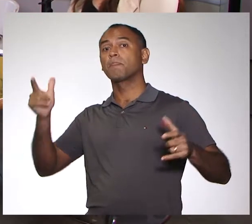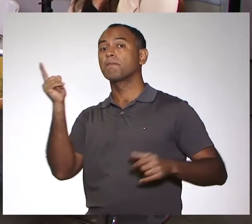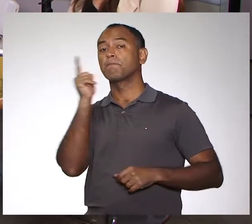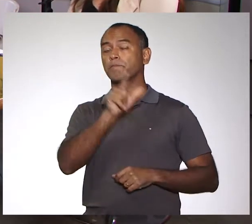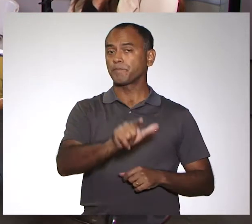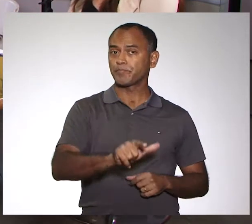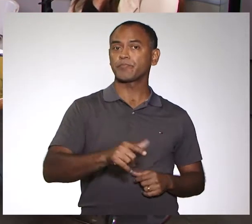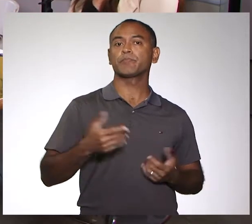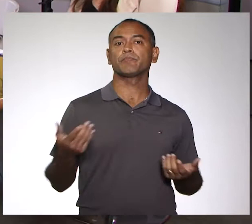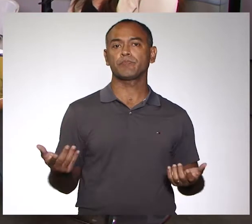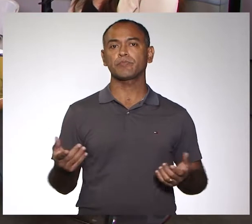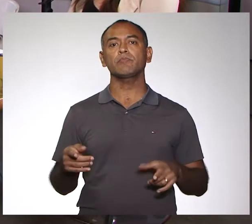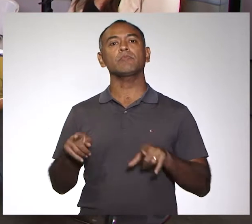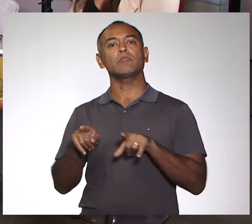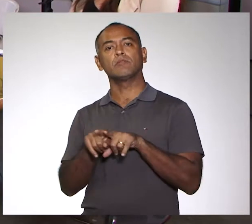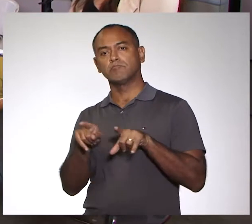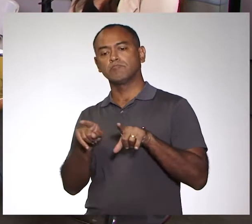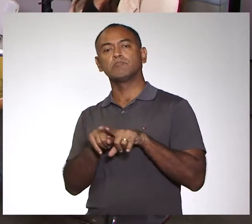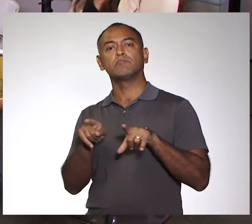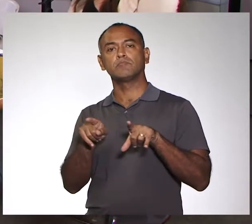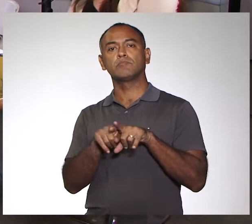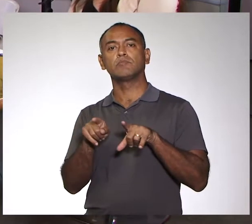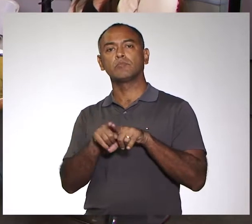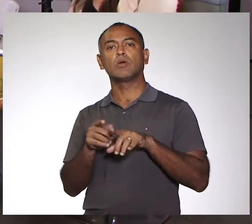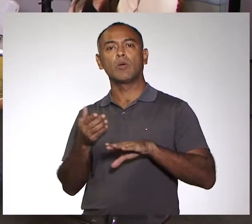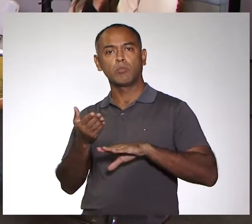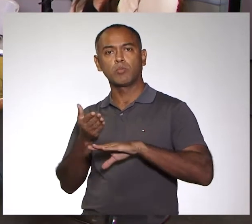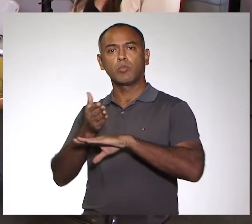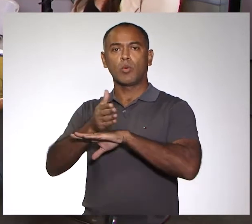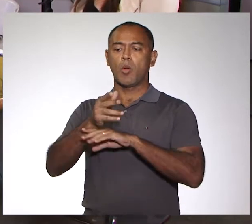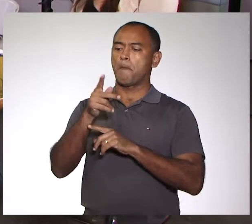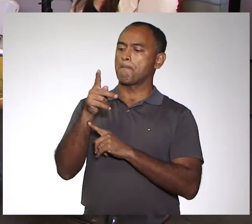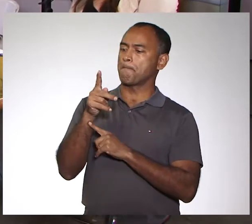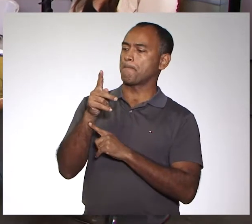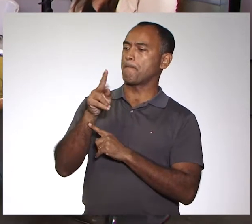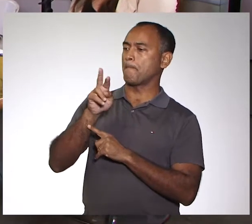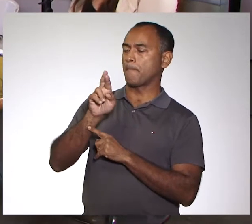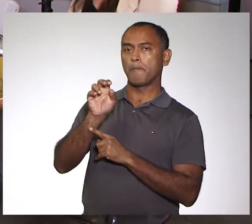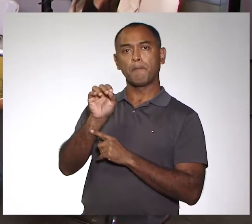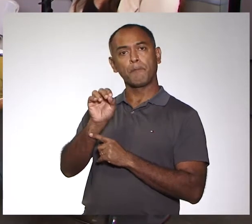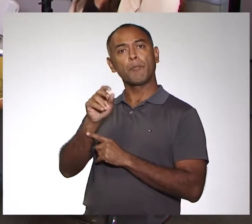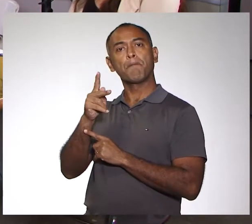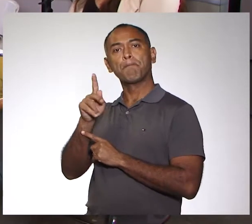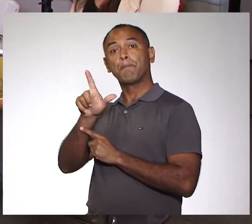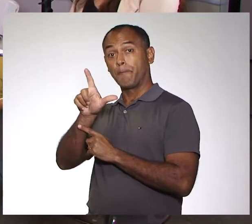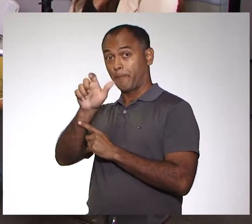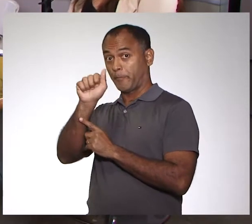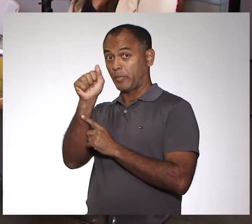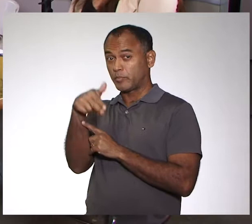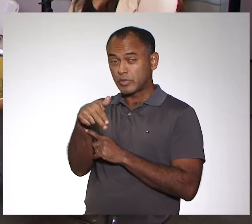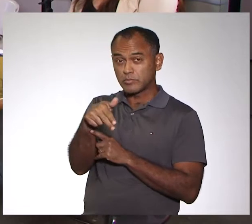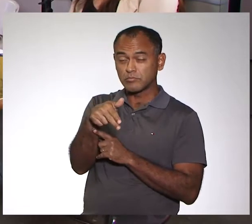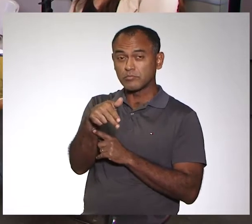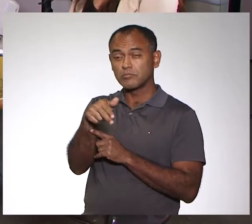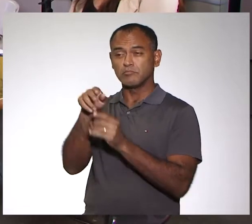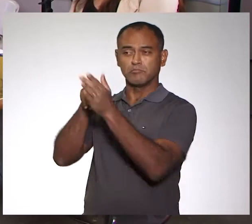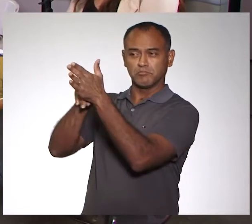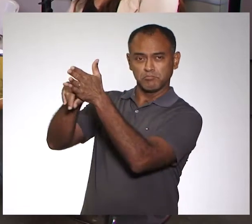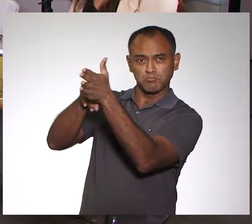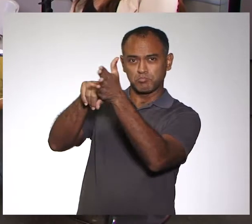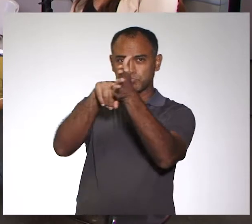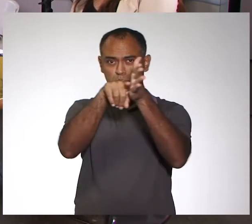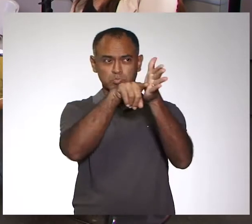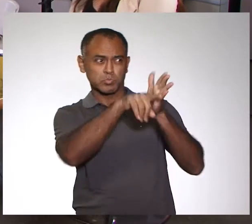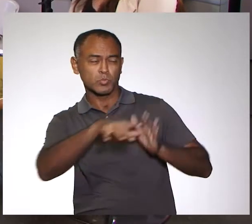realizada aqui pela consulta pública, que foi feita pela nossa ProPlan. Durante essa consulta pública, que foi